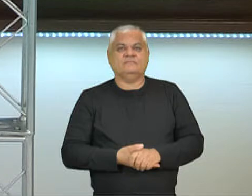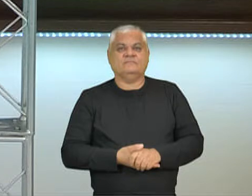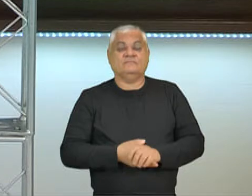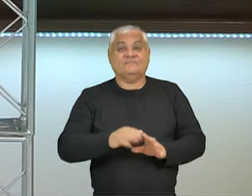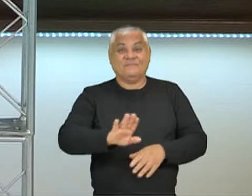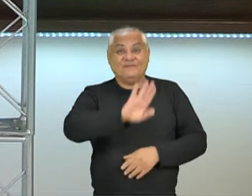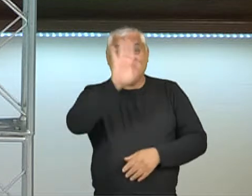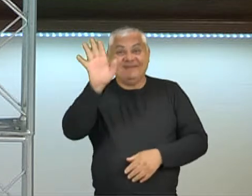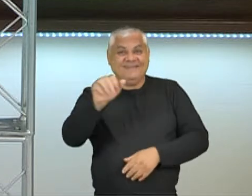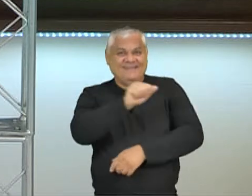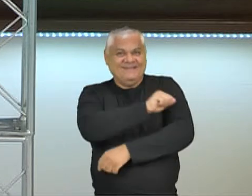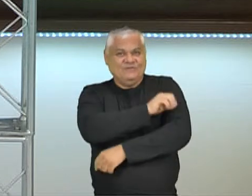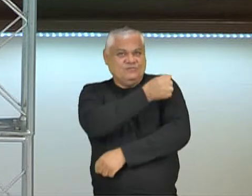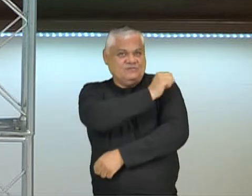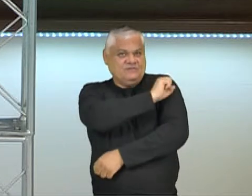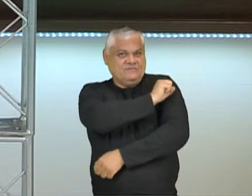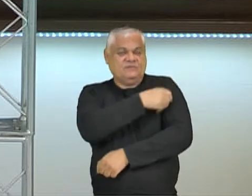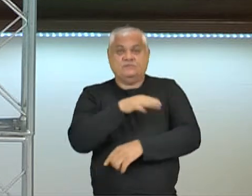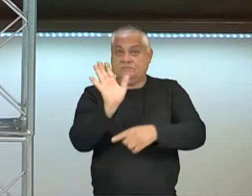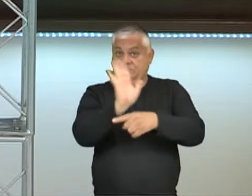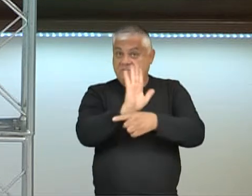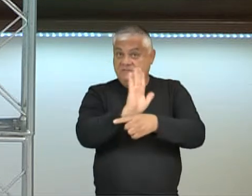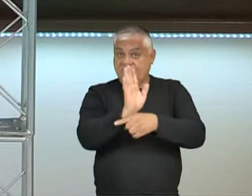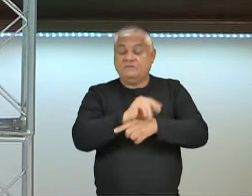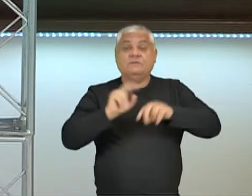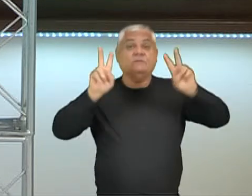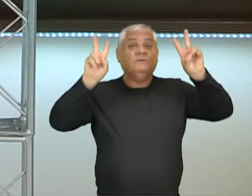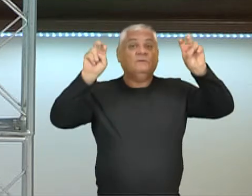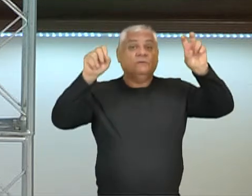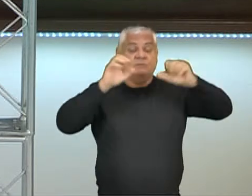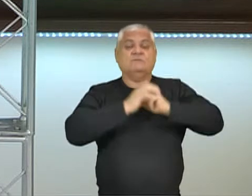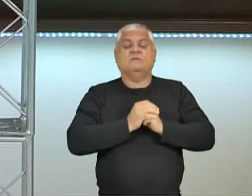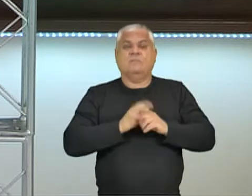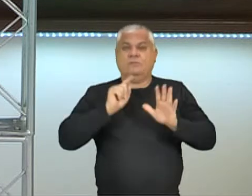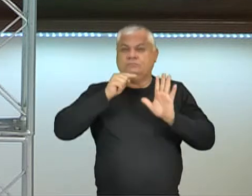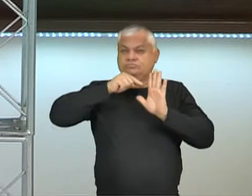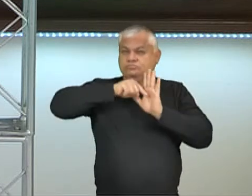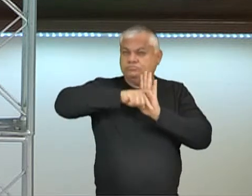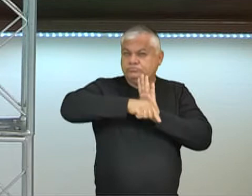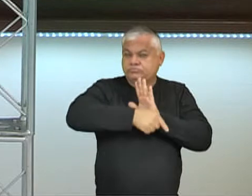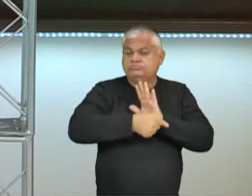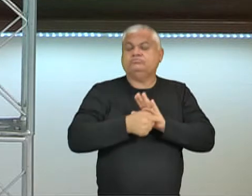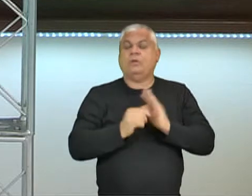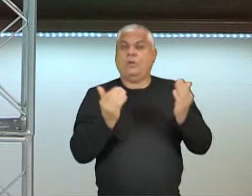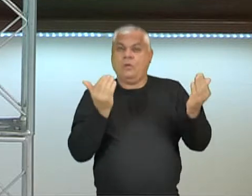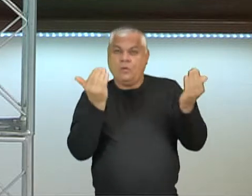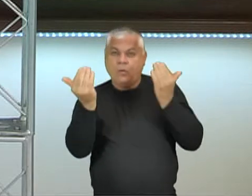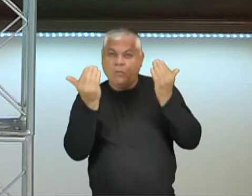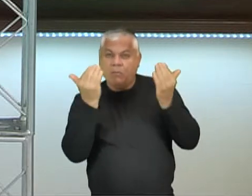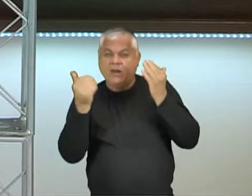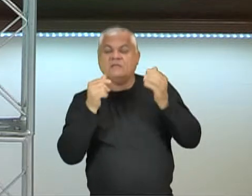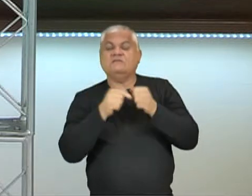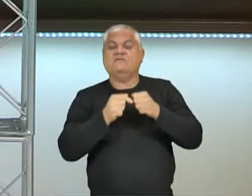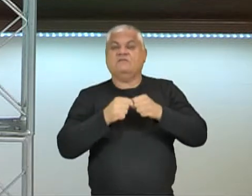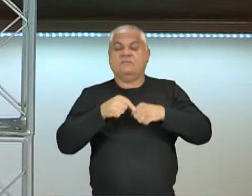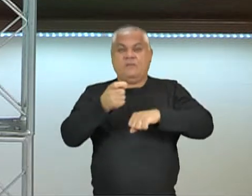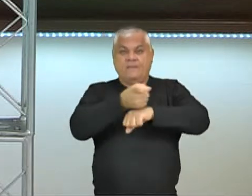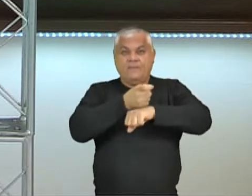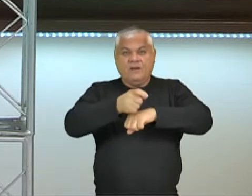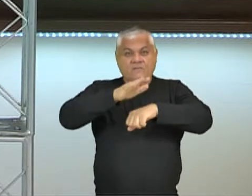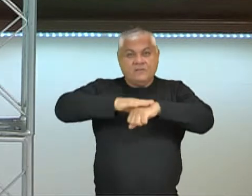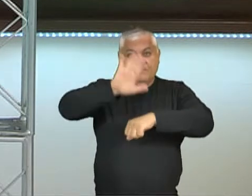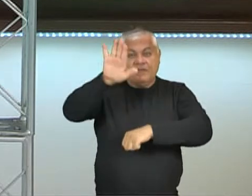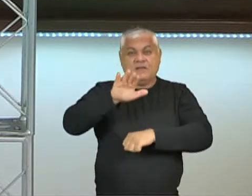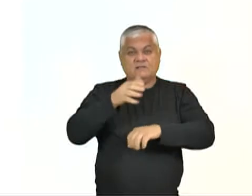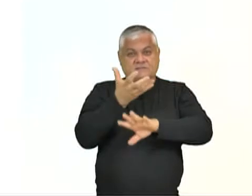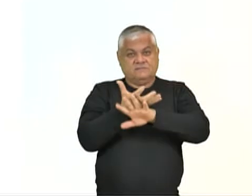Olá, estudantes do oitavo ano! Neste vídeo vamos falar sobre aprofundamento em formas comparativas e superlativas da língua